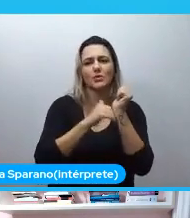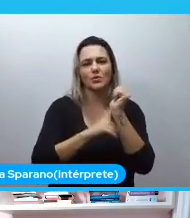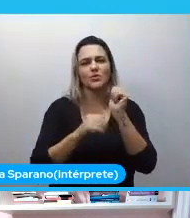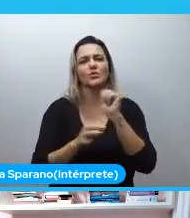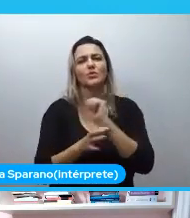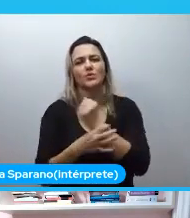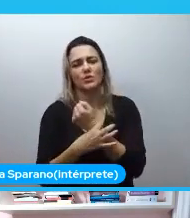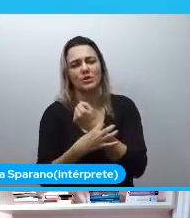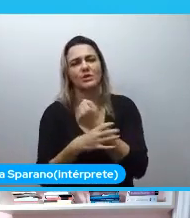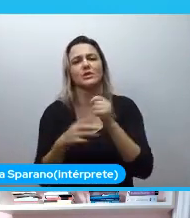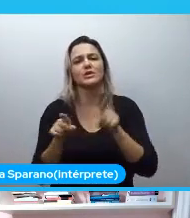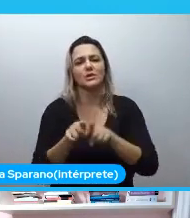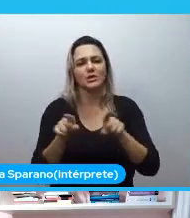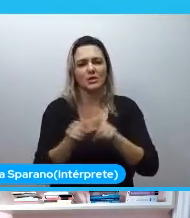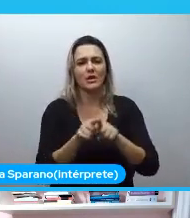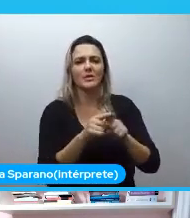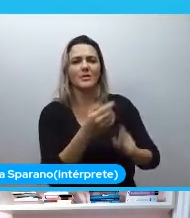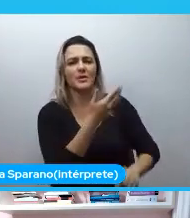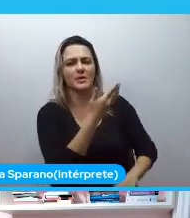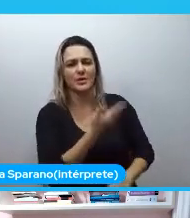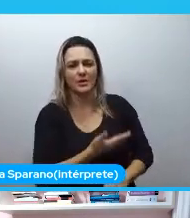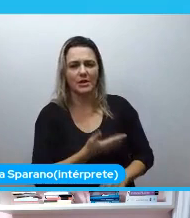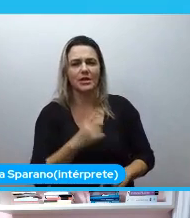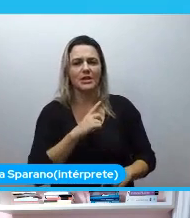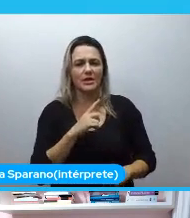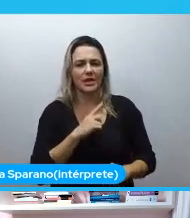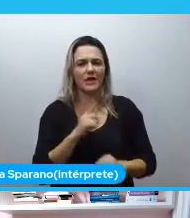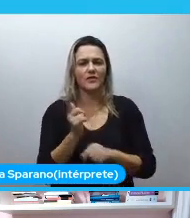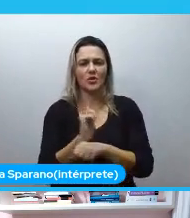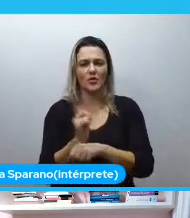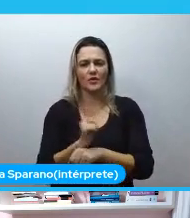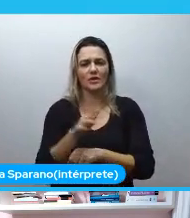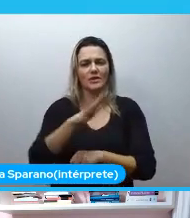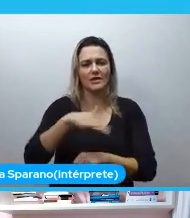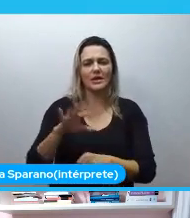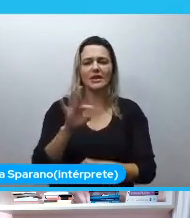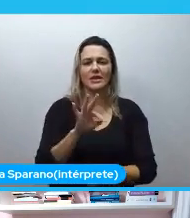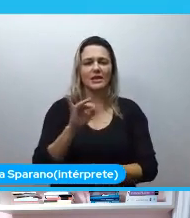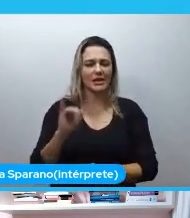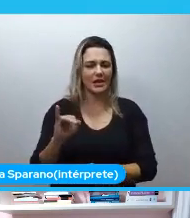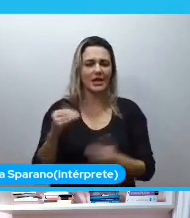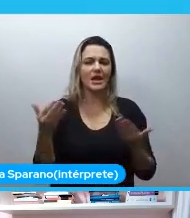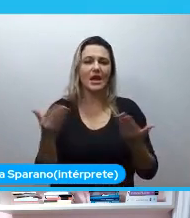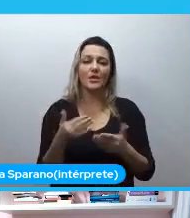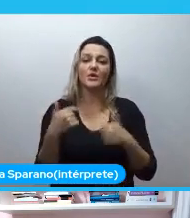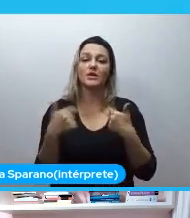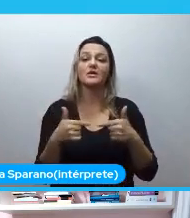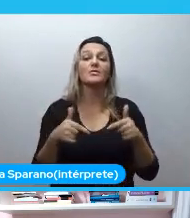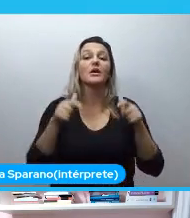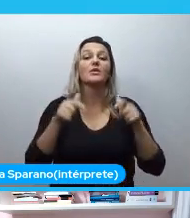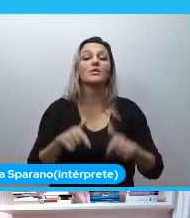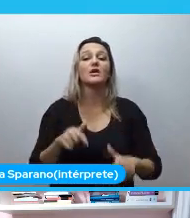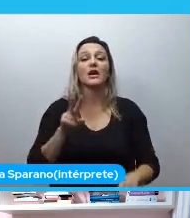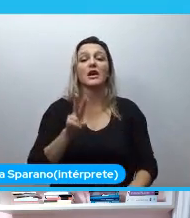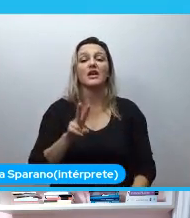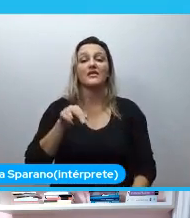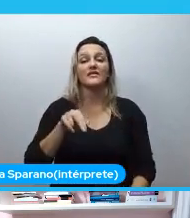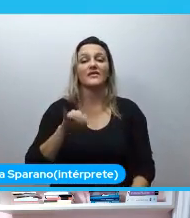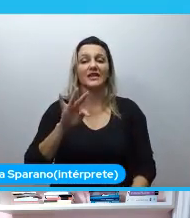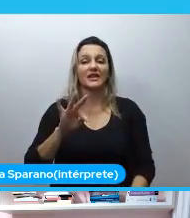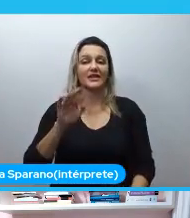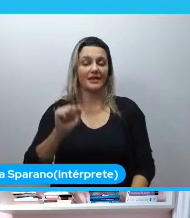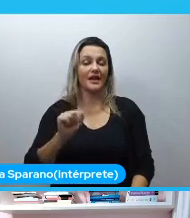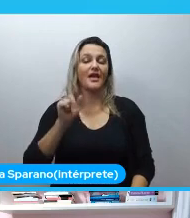chatbots. Até governança de TI. E atualmente eu estou trabalhando na Vinta. A Vinta, ela é uma empresa de